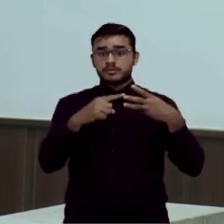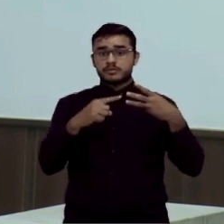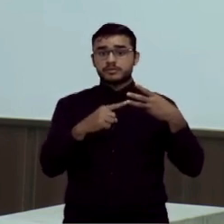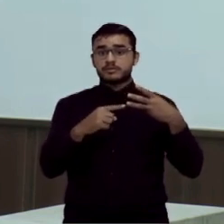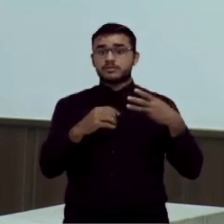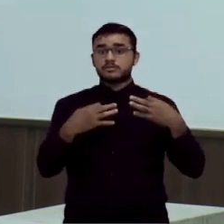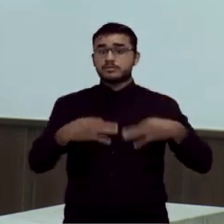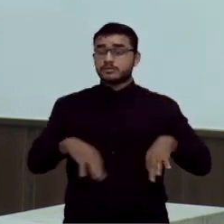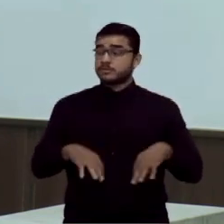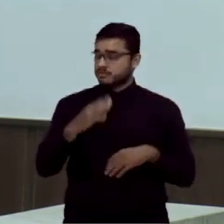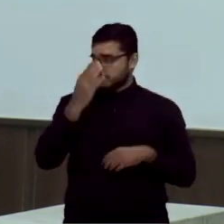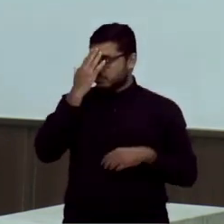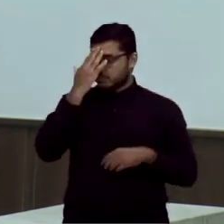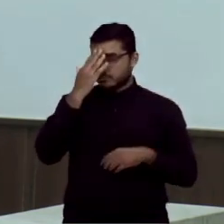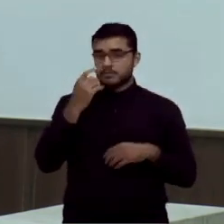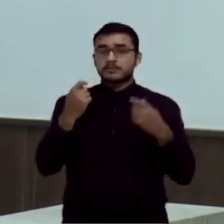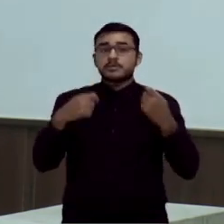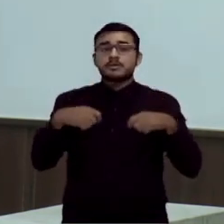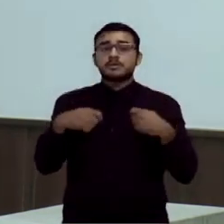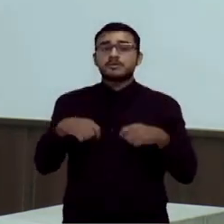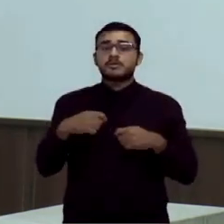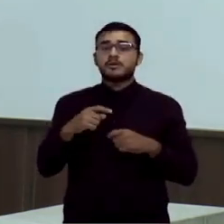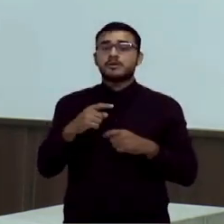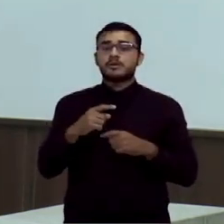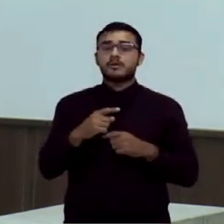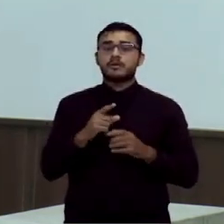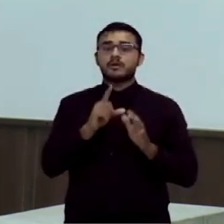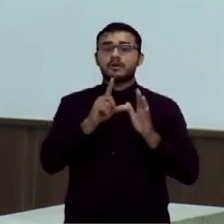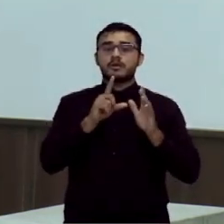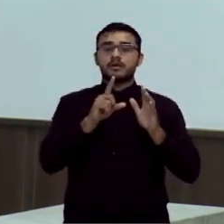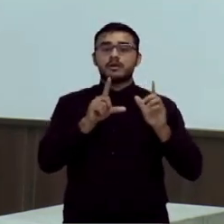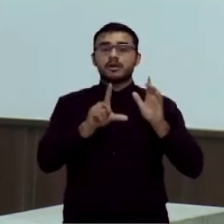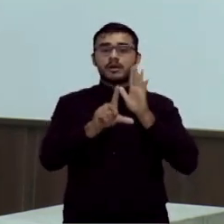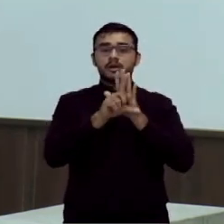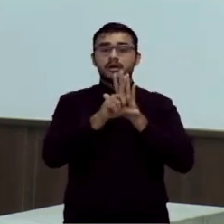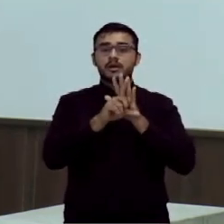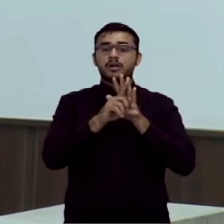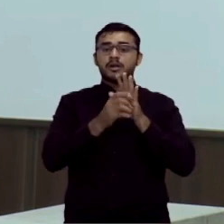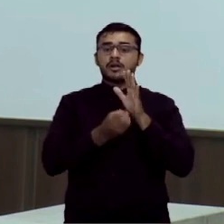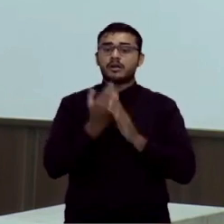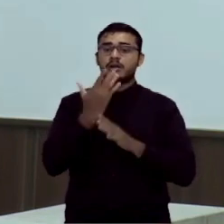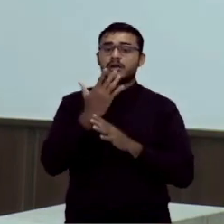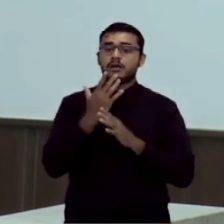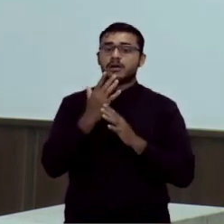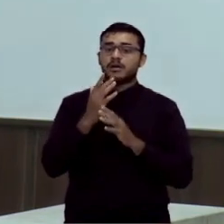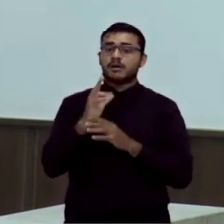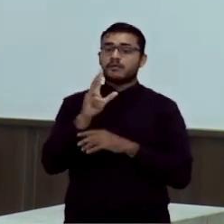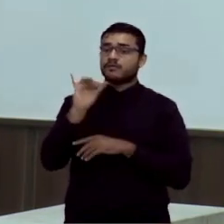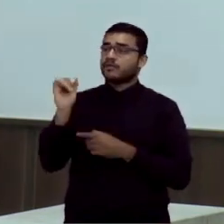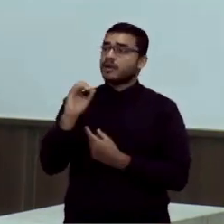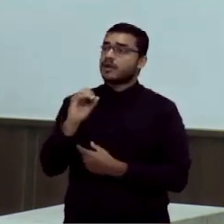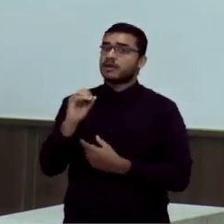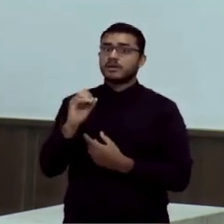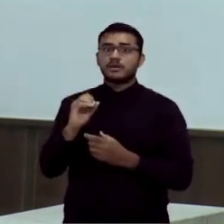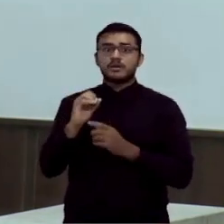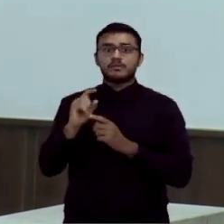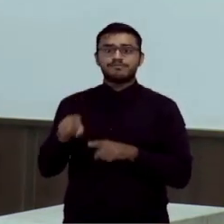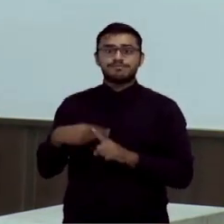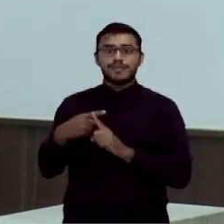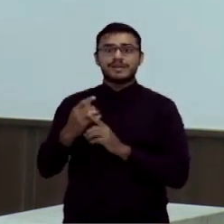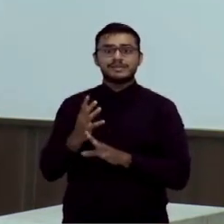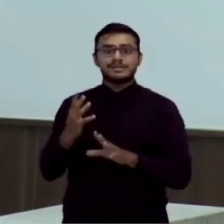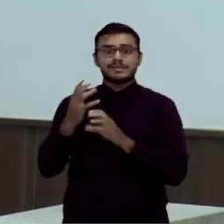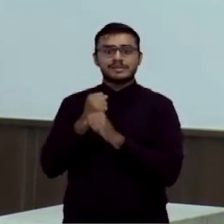uma lei atribuindo custos para o prefeito. Tá certo? Não posso. Então, o que ele fez? Ele